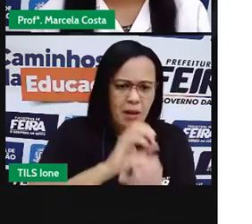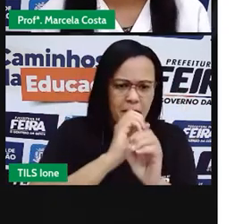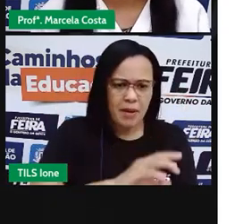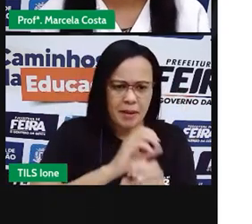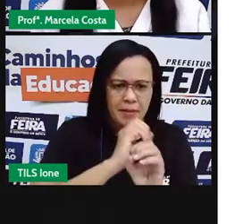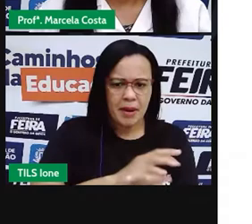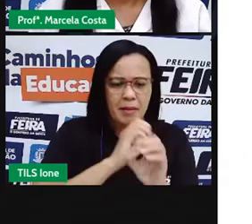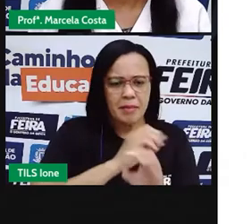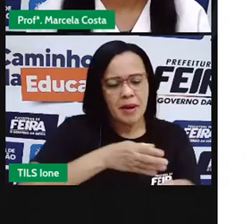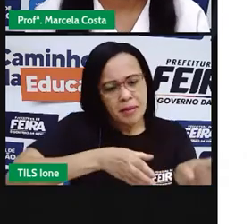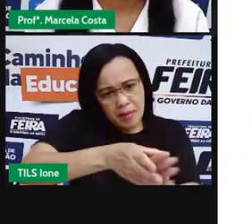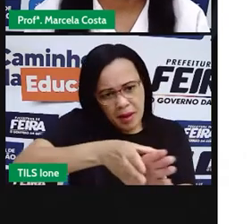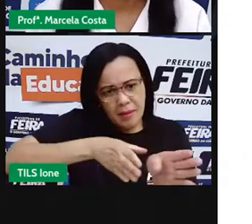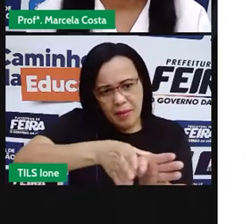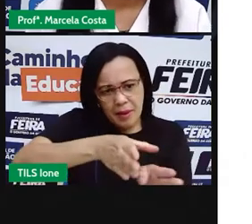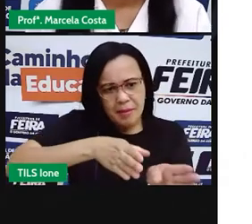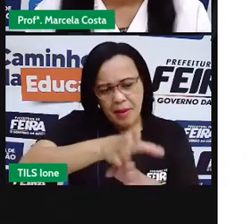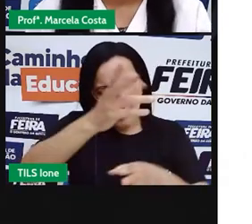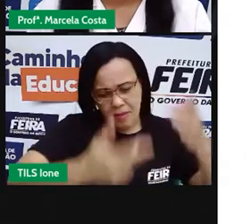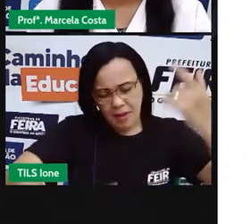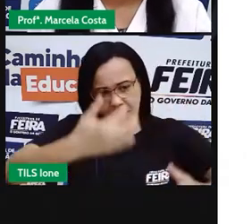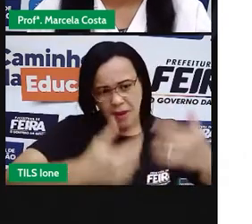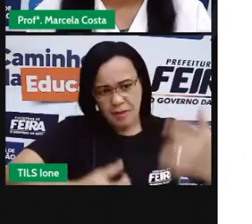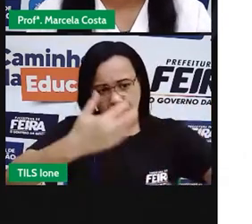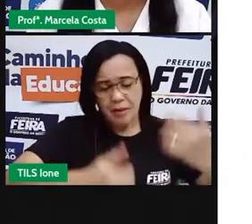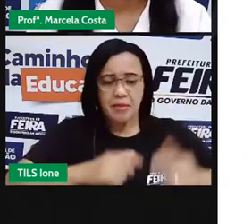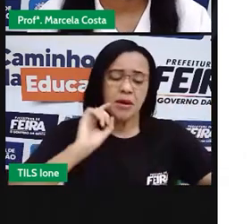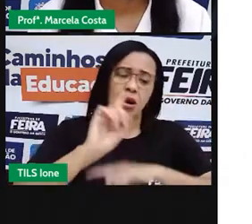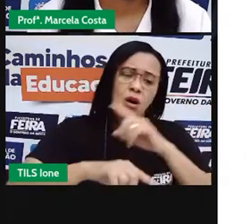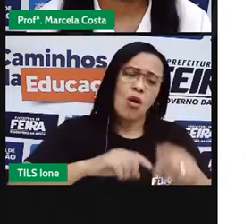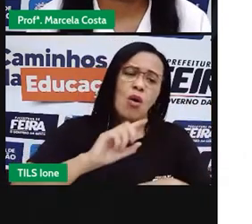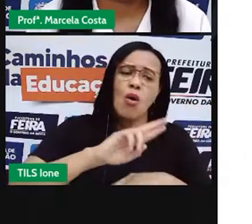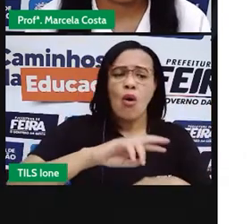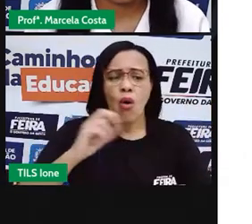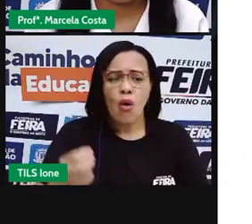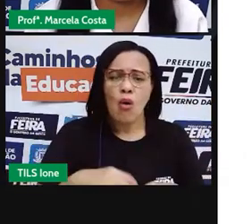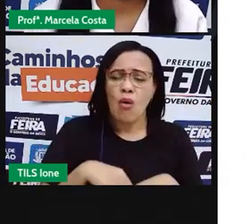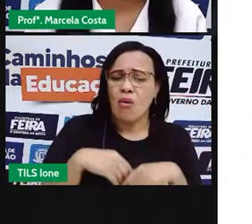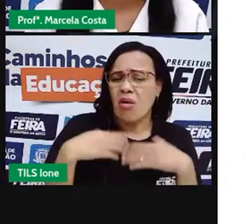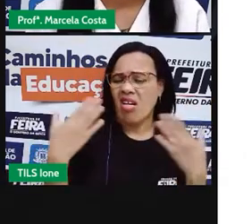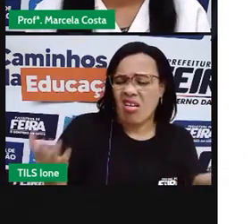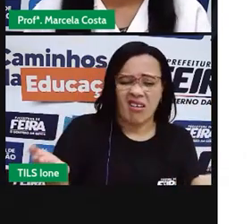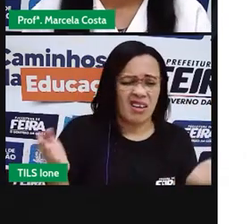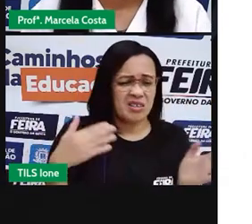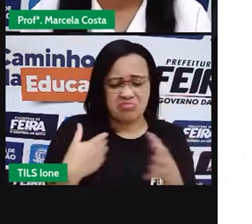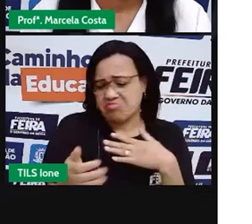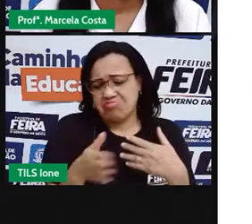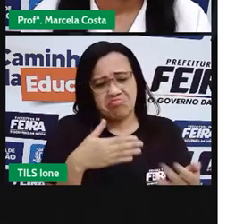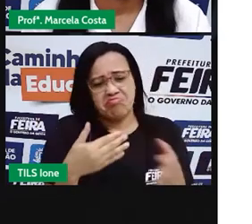fazer, do que não pode? Ou deixar de ser, né? Deixar com os brinquedos, deixar tudo espalhado.